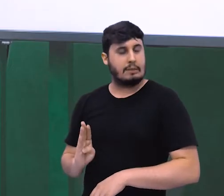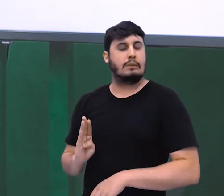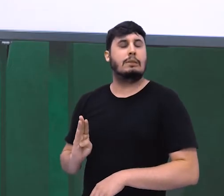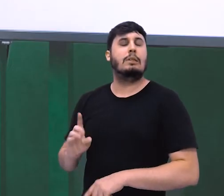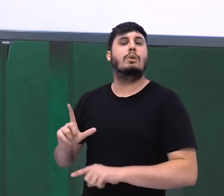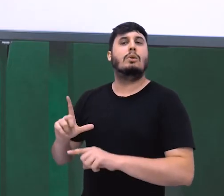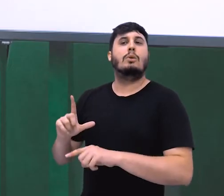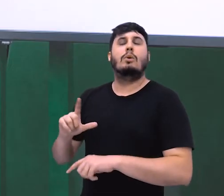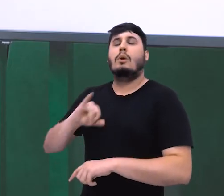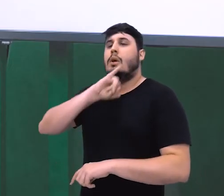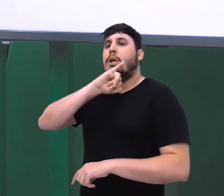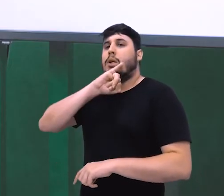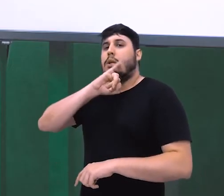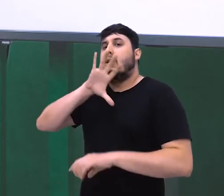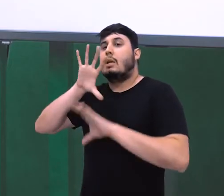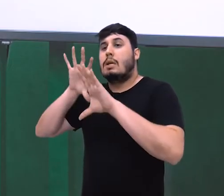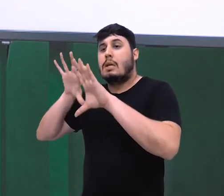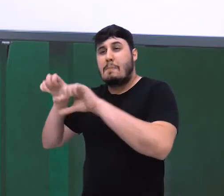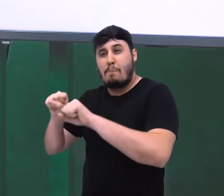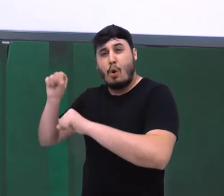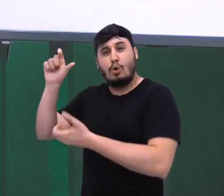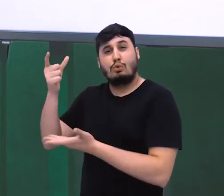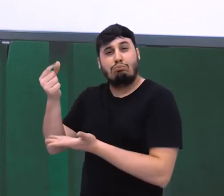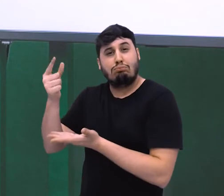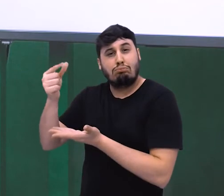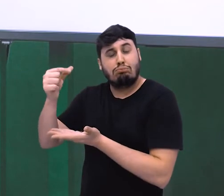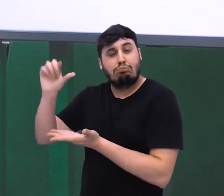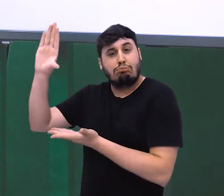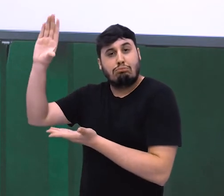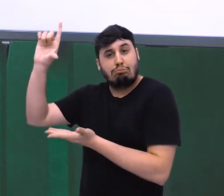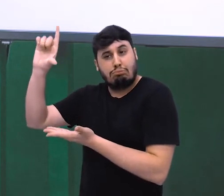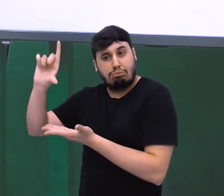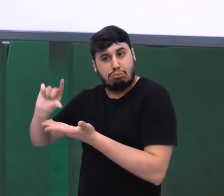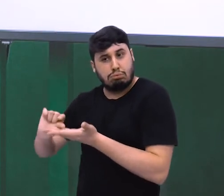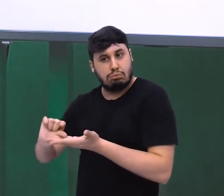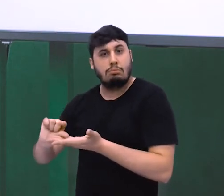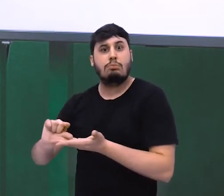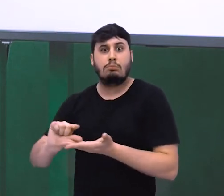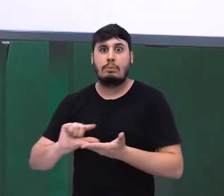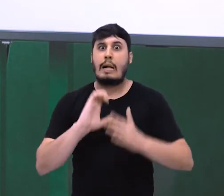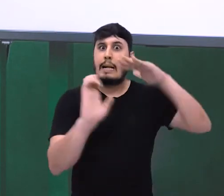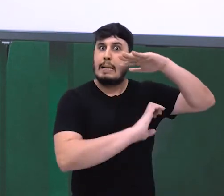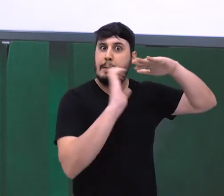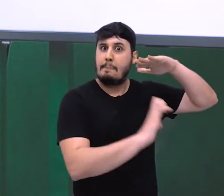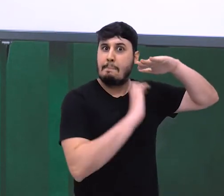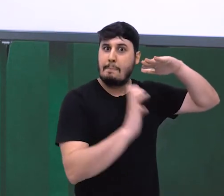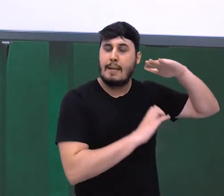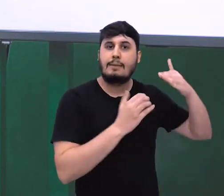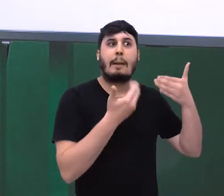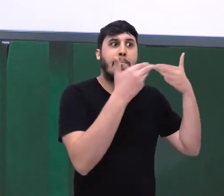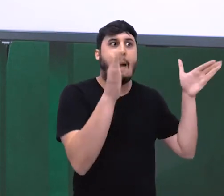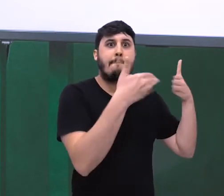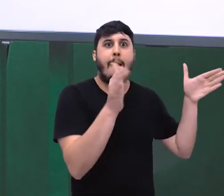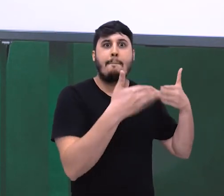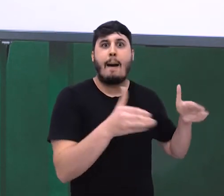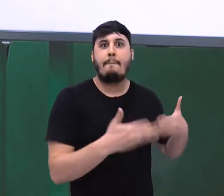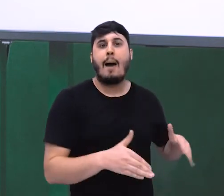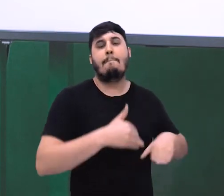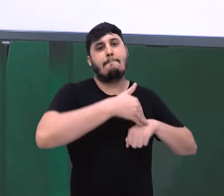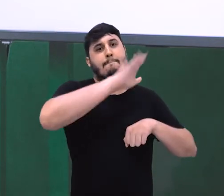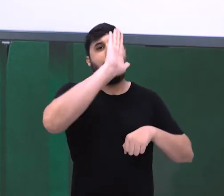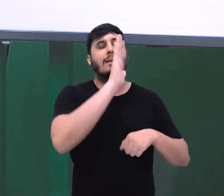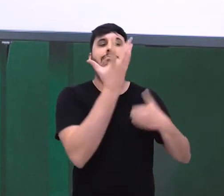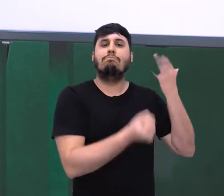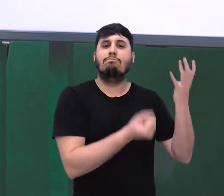as indústrias. Então, veja que ele consegue atrair as indústrias na mesma medida em que ele diminui